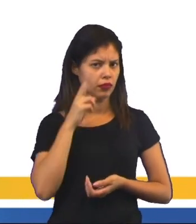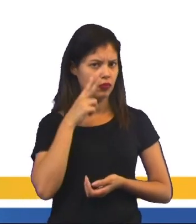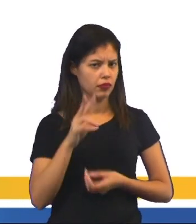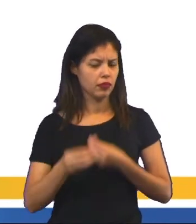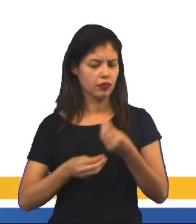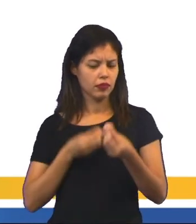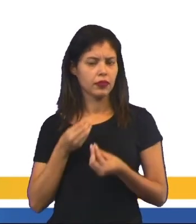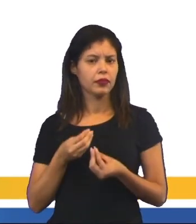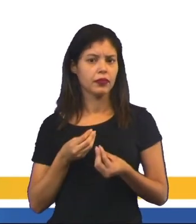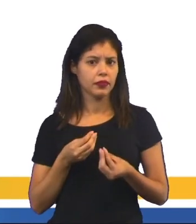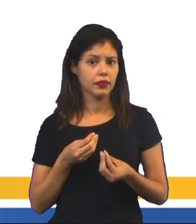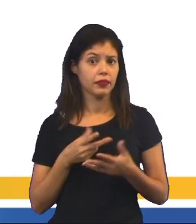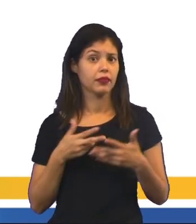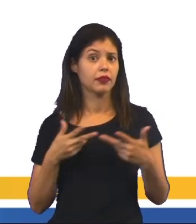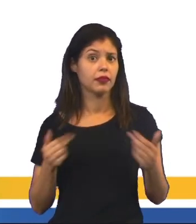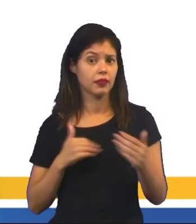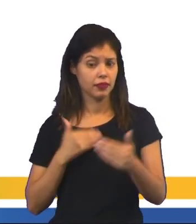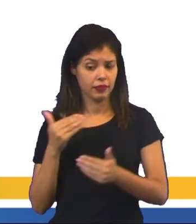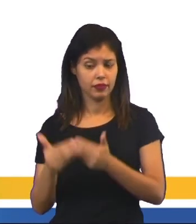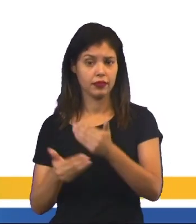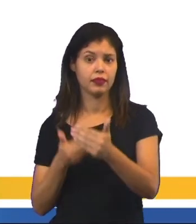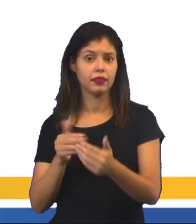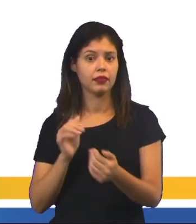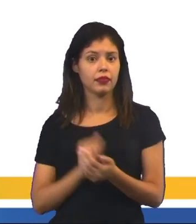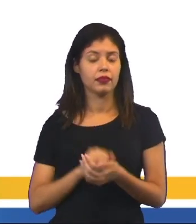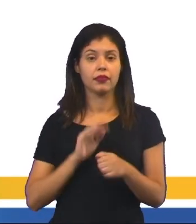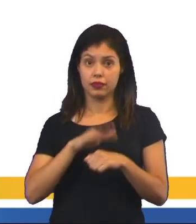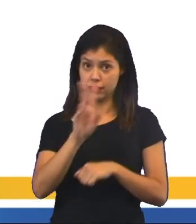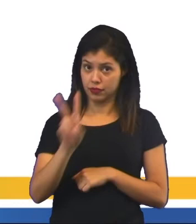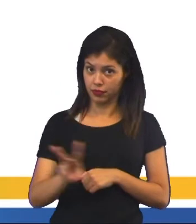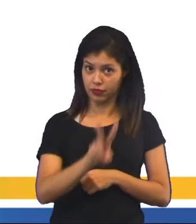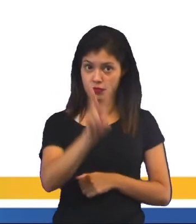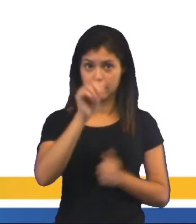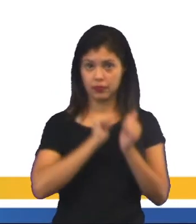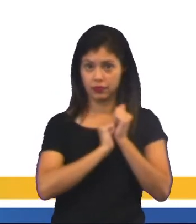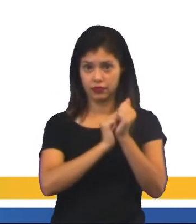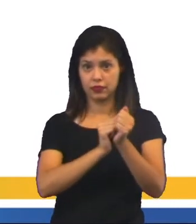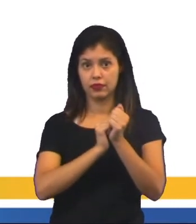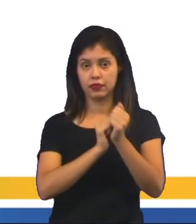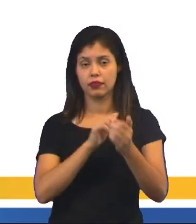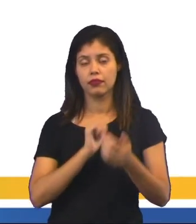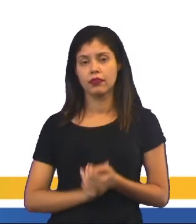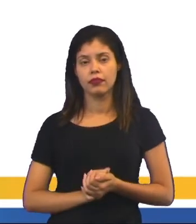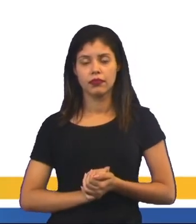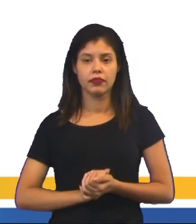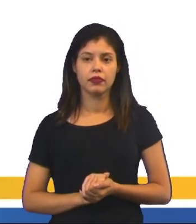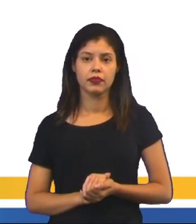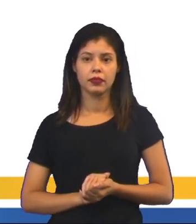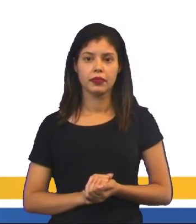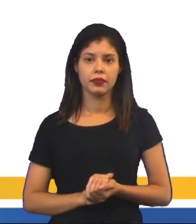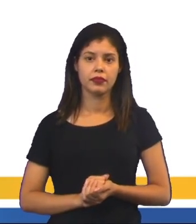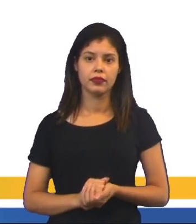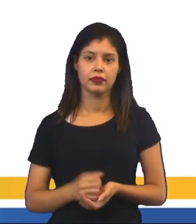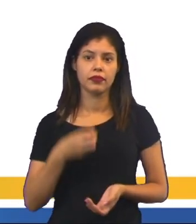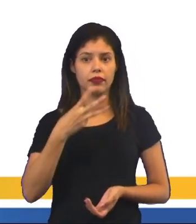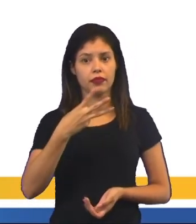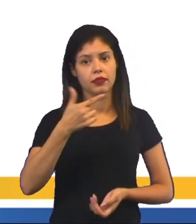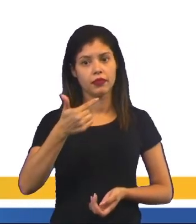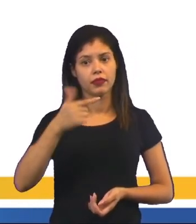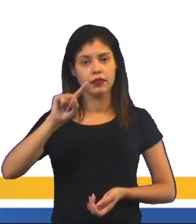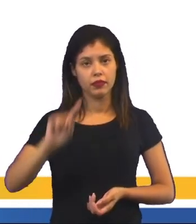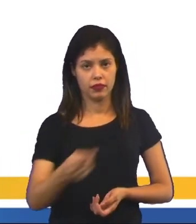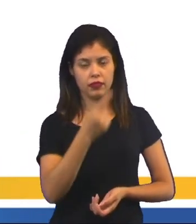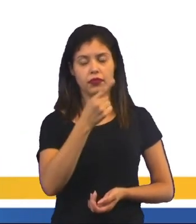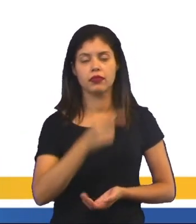você ver como as coisas avançam, mas os preços seguem também e você se mantém no padrão. Uma geladeira dessa hoje